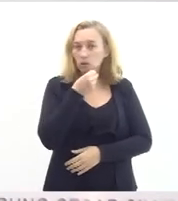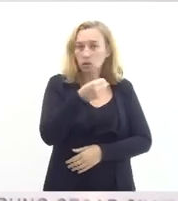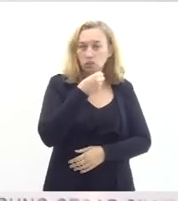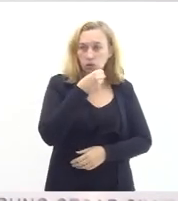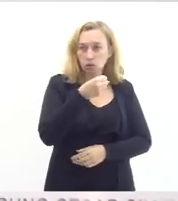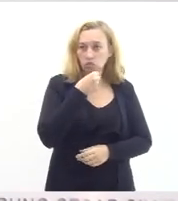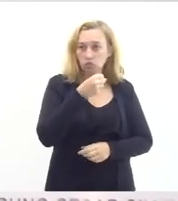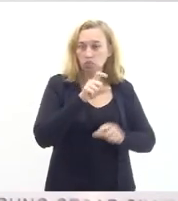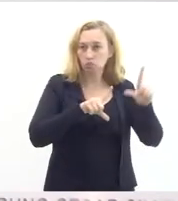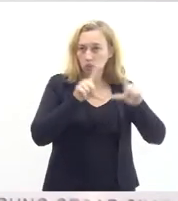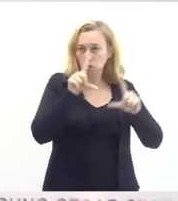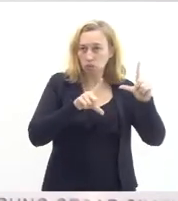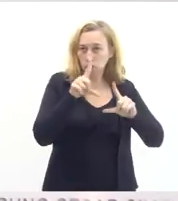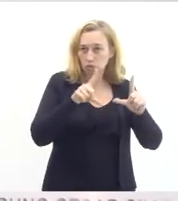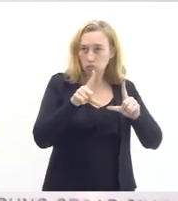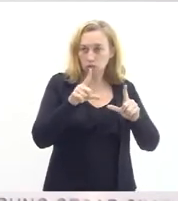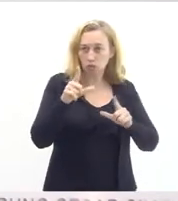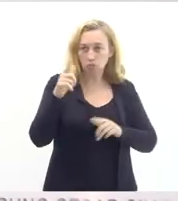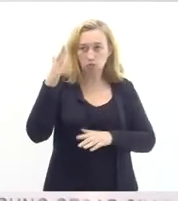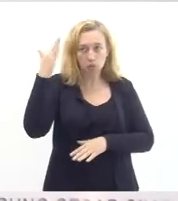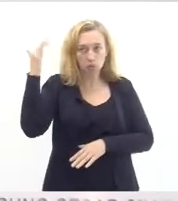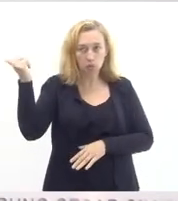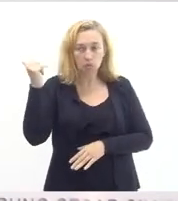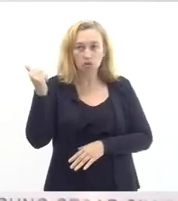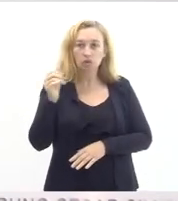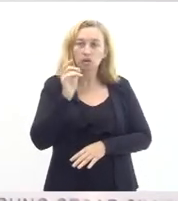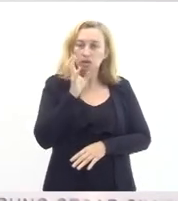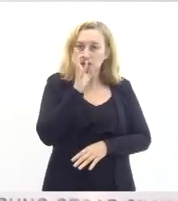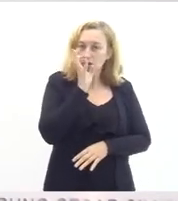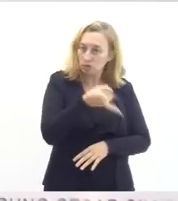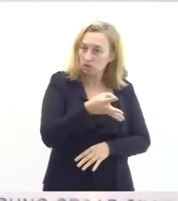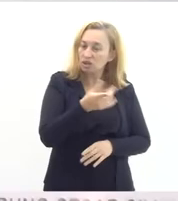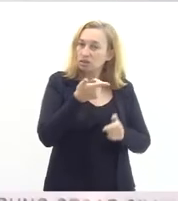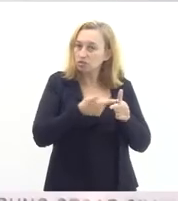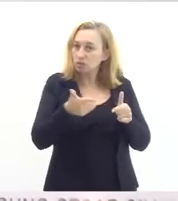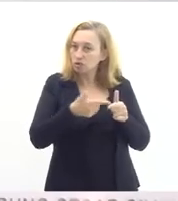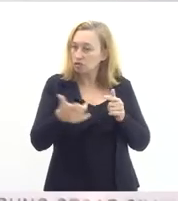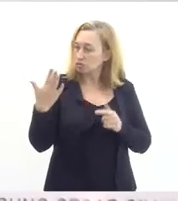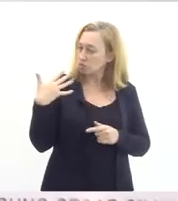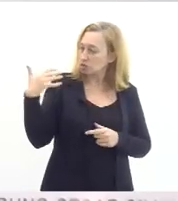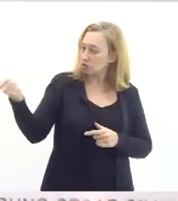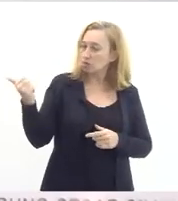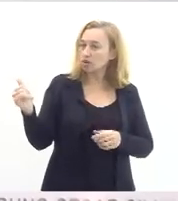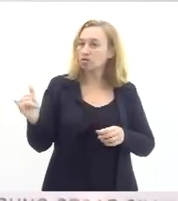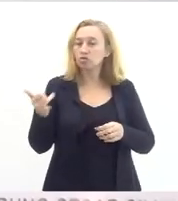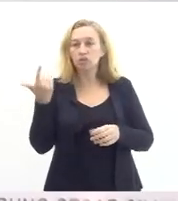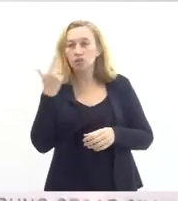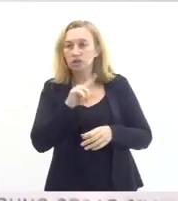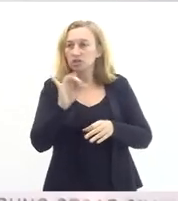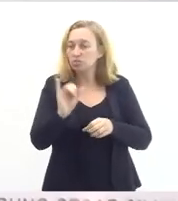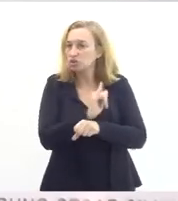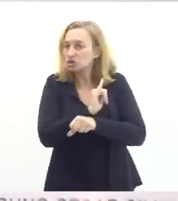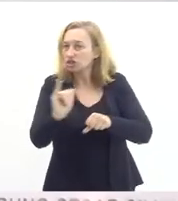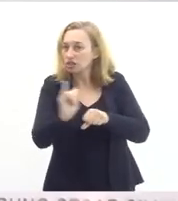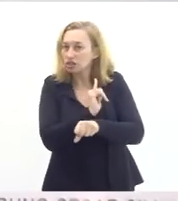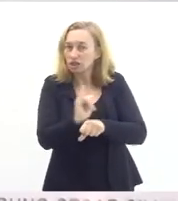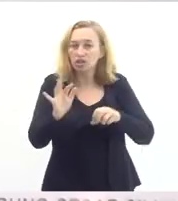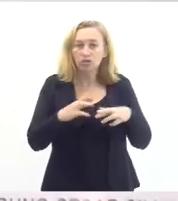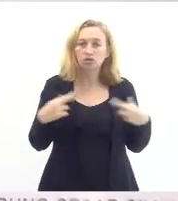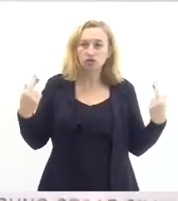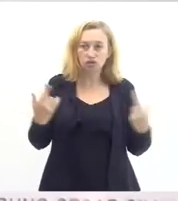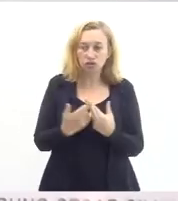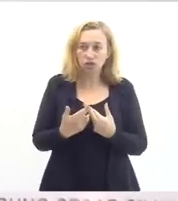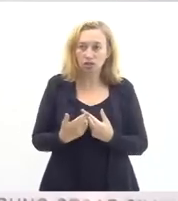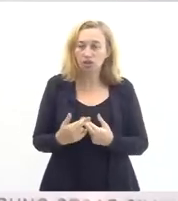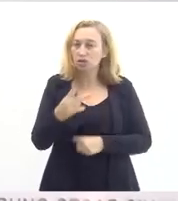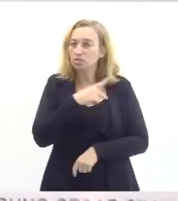emissora denunciando esse problema a gente foi chamado conseguimos articular uma reunião com o